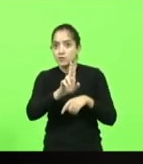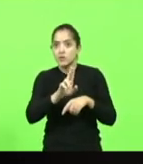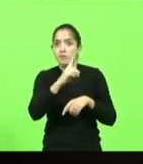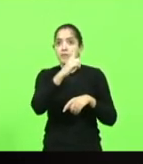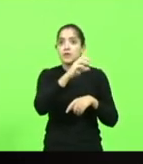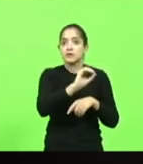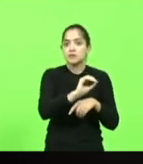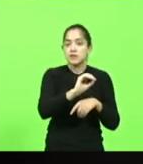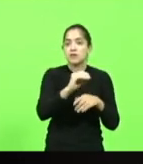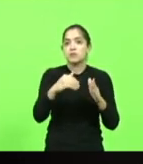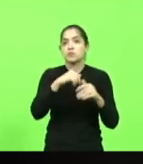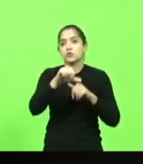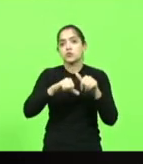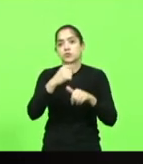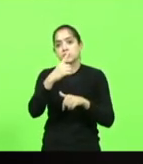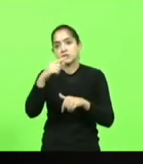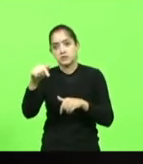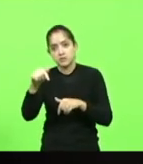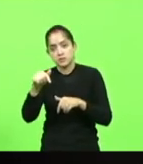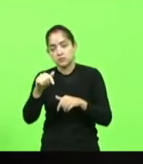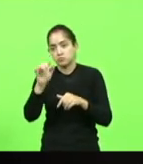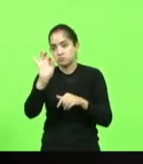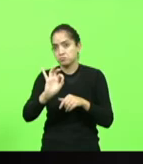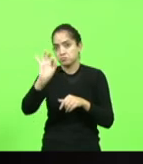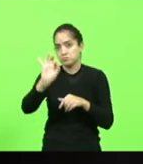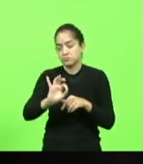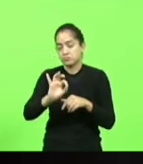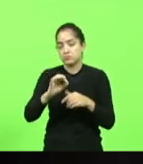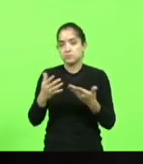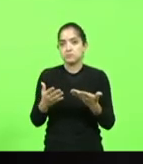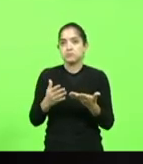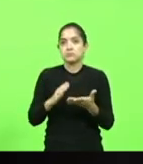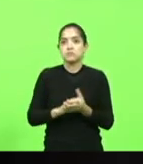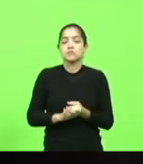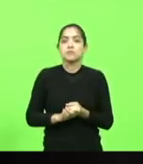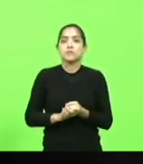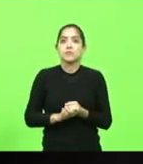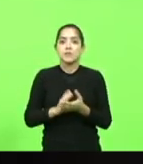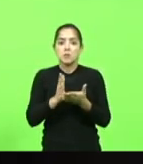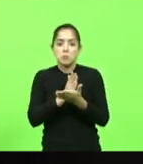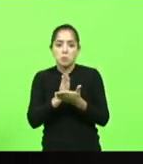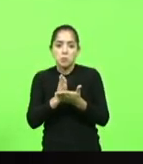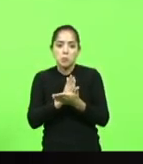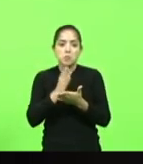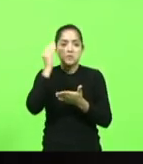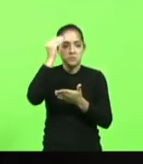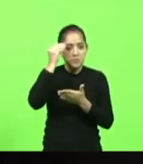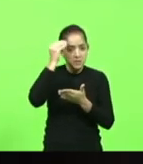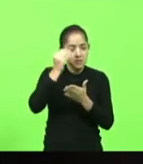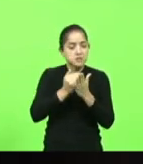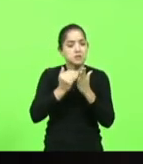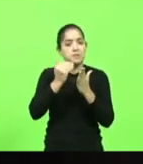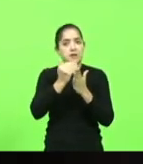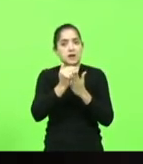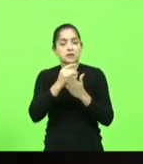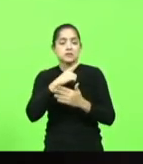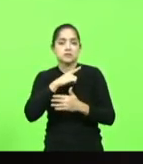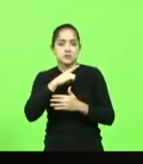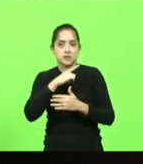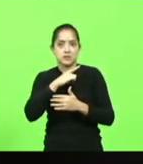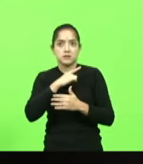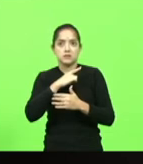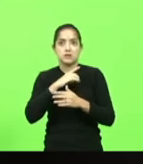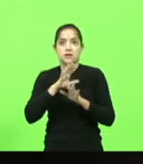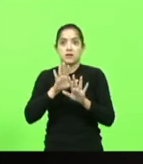é o mesmo, é o mesmo, com algumas experiências a mais, sim, com certeza, só que falta a